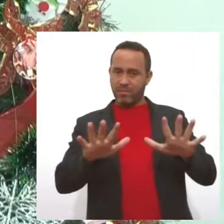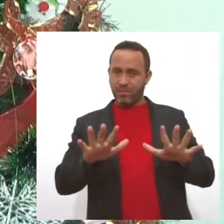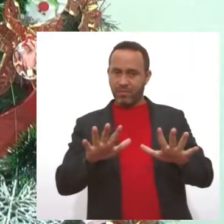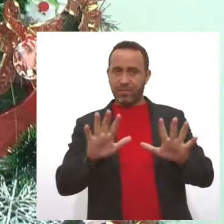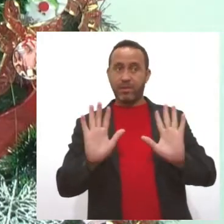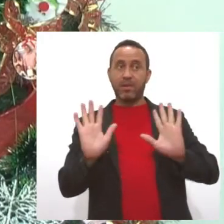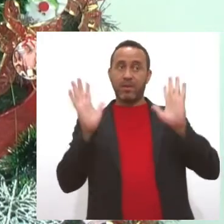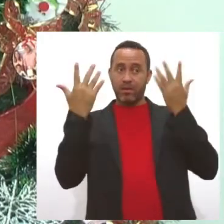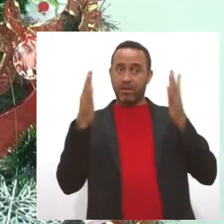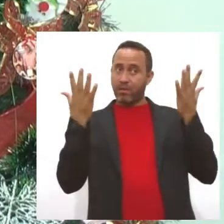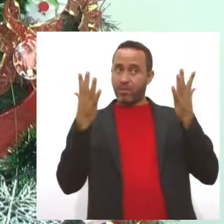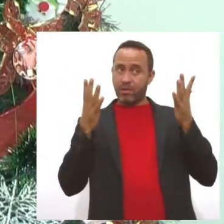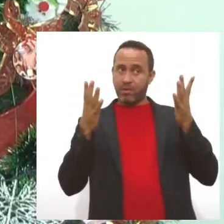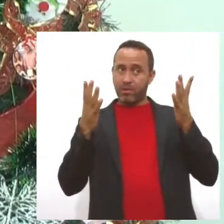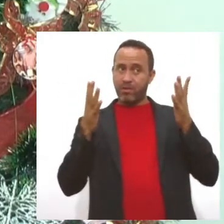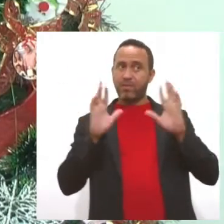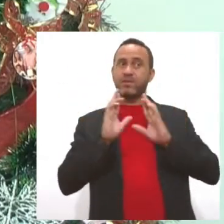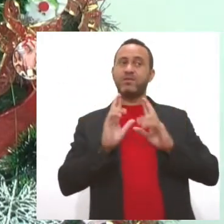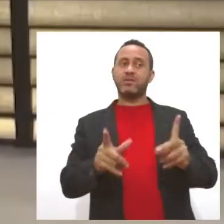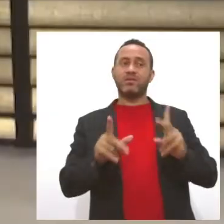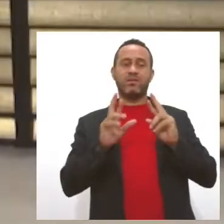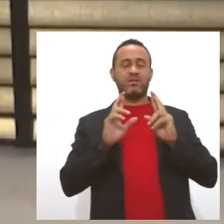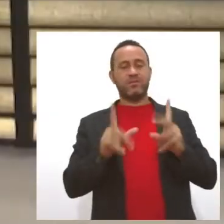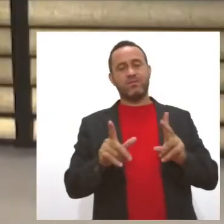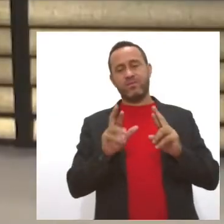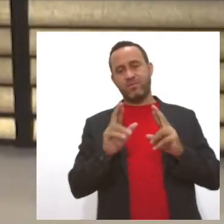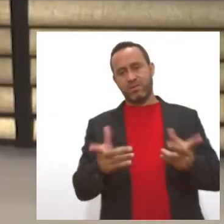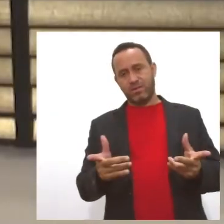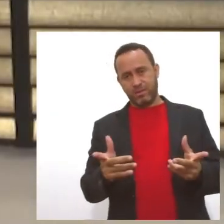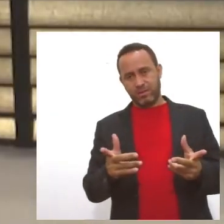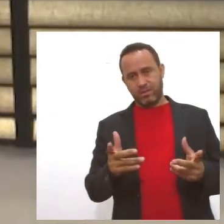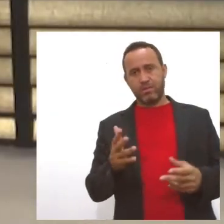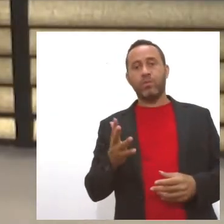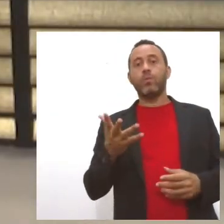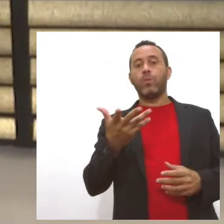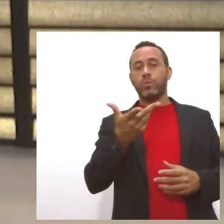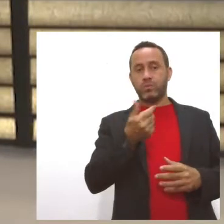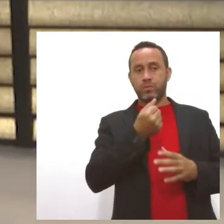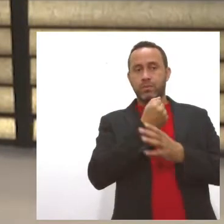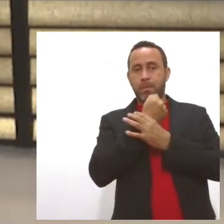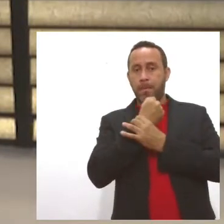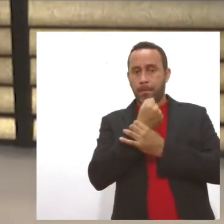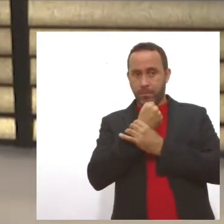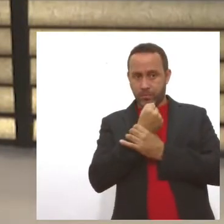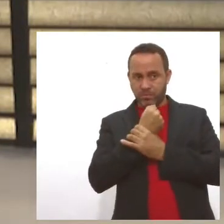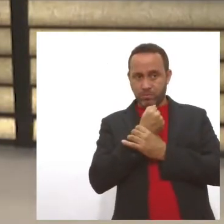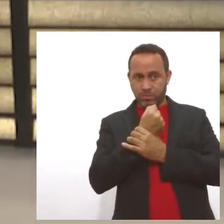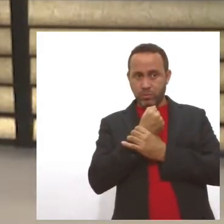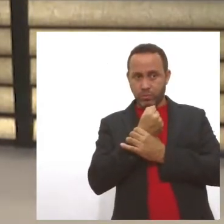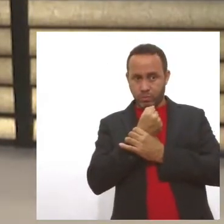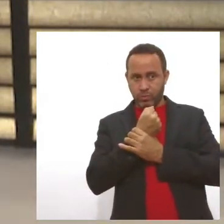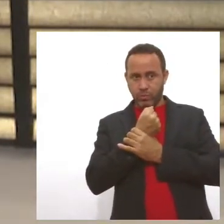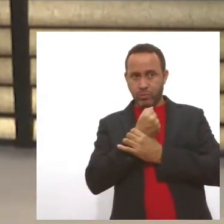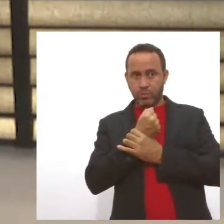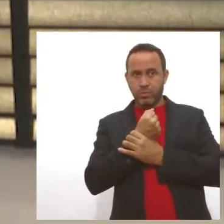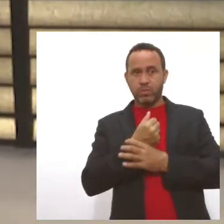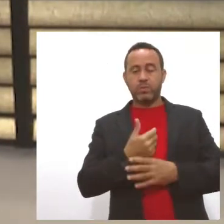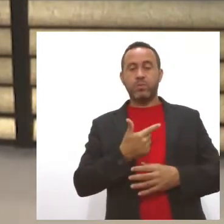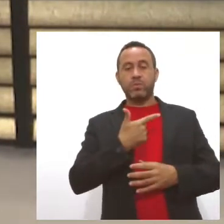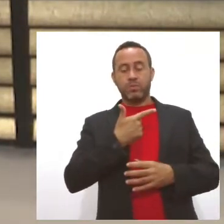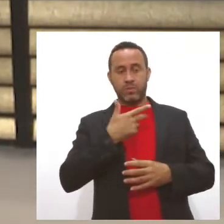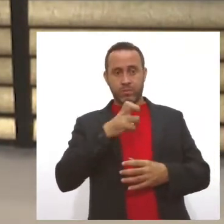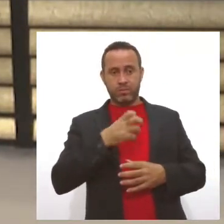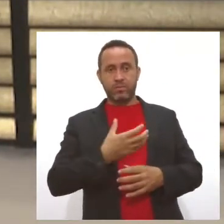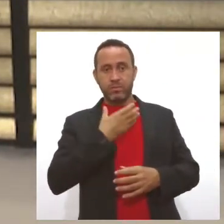terá que ser de forma diferente. A forma mais segura de confraternizar neste final de ano é festejar